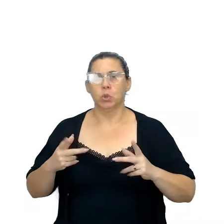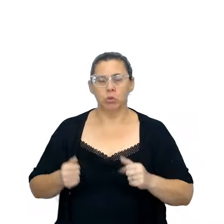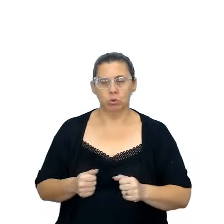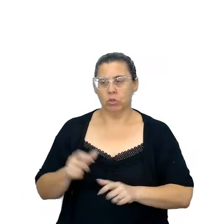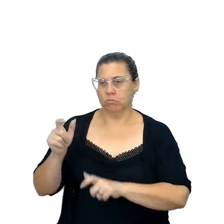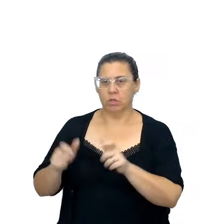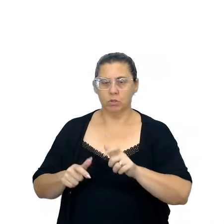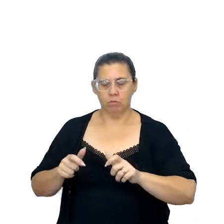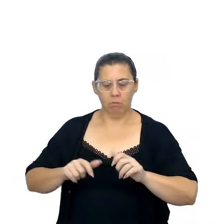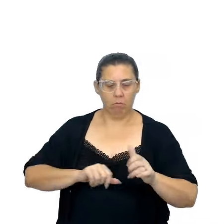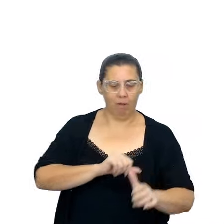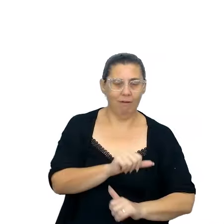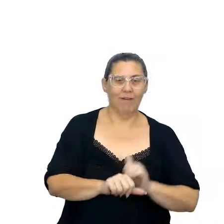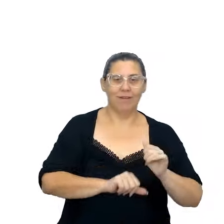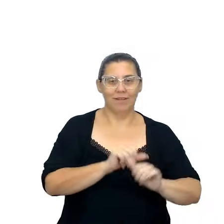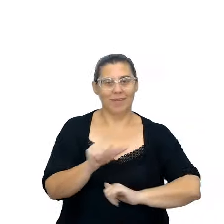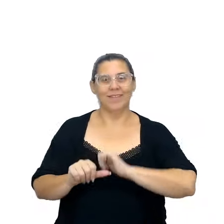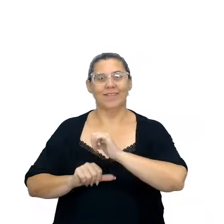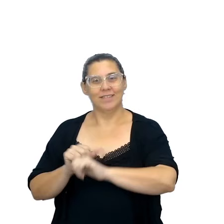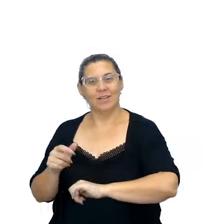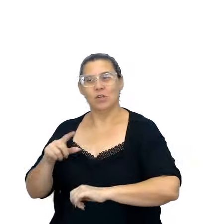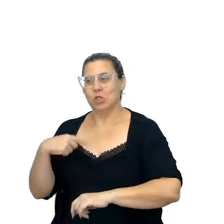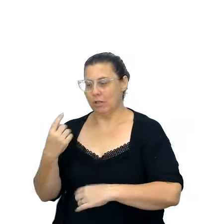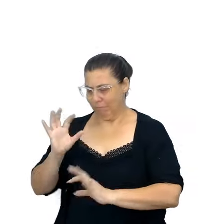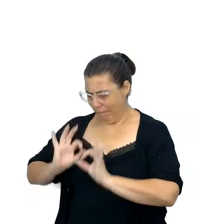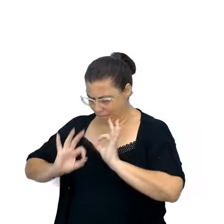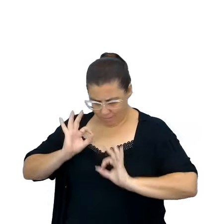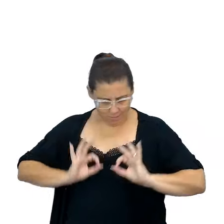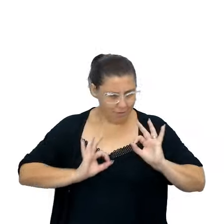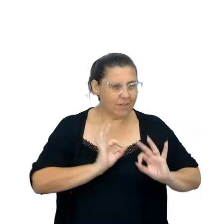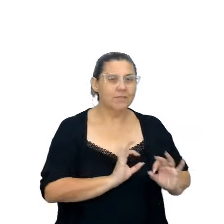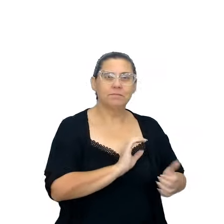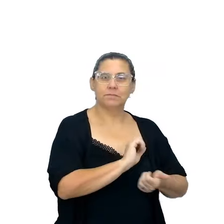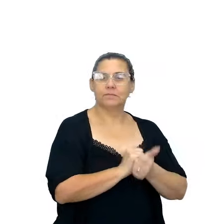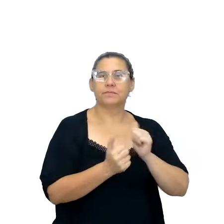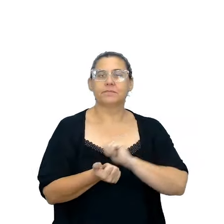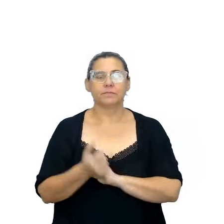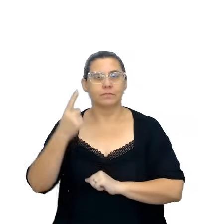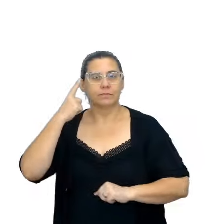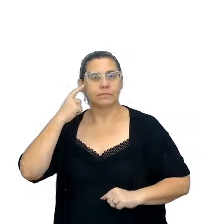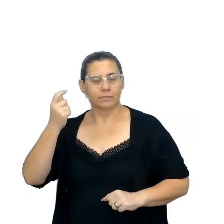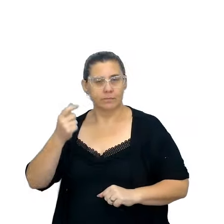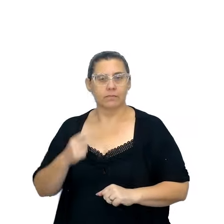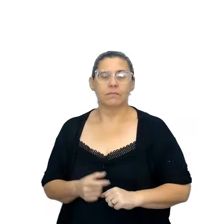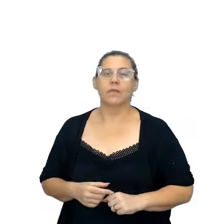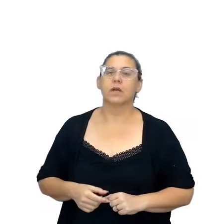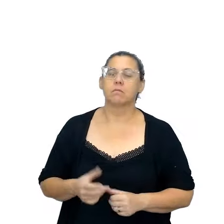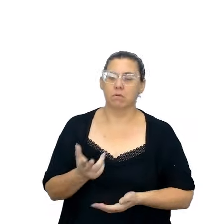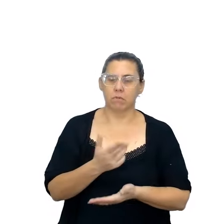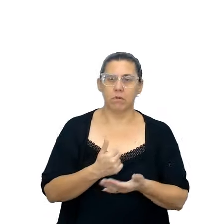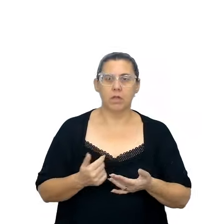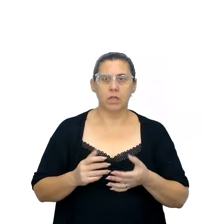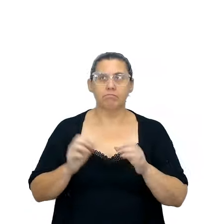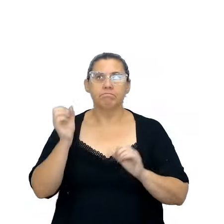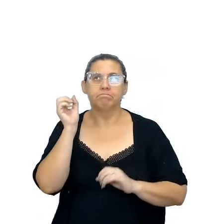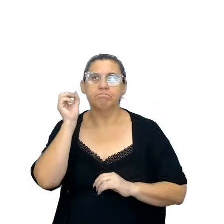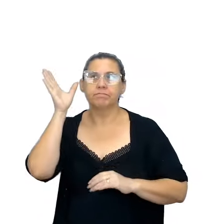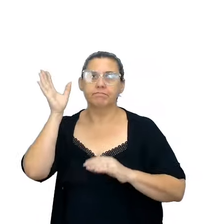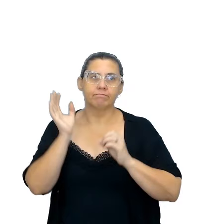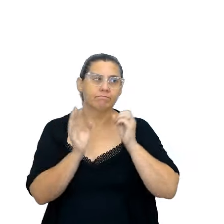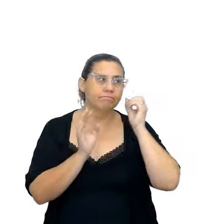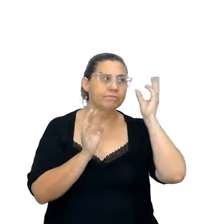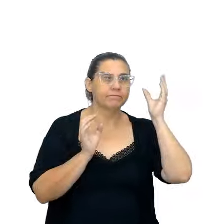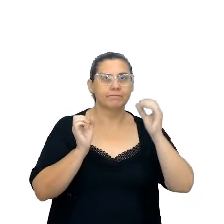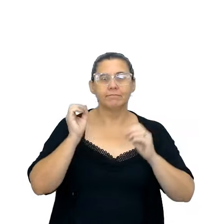designers, né, porque nós também estamos sempre arrumando, rearranjando, e essa ideia do designer está na criatividade, na